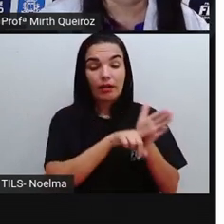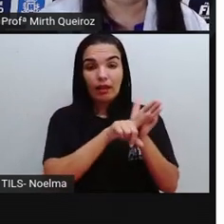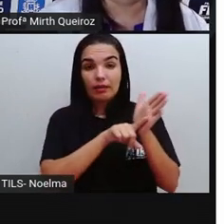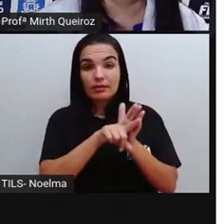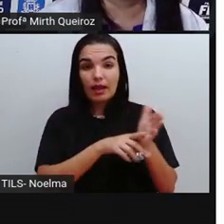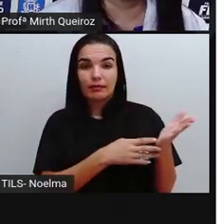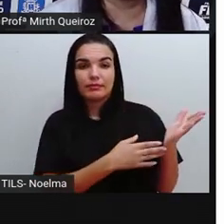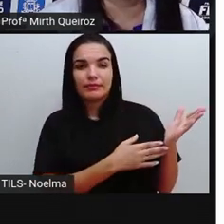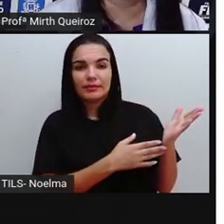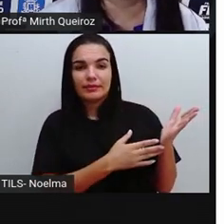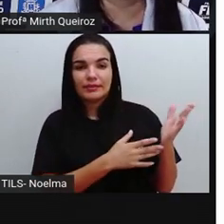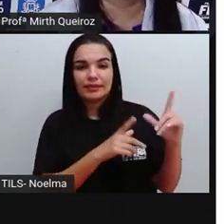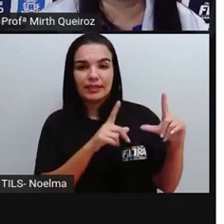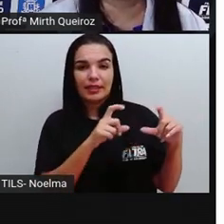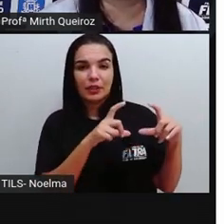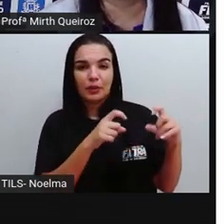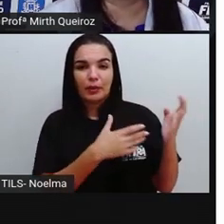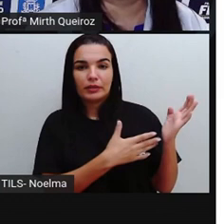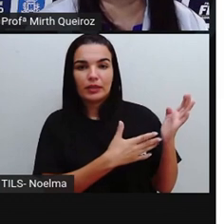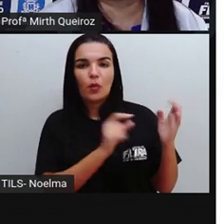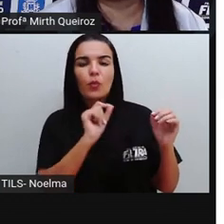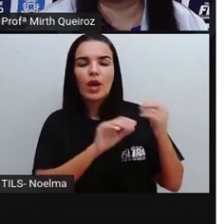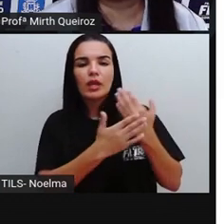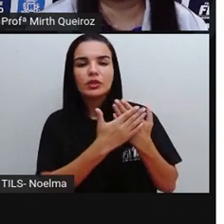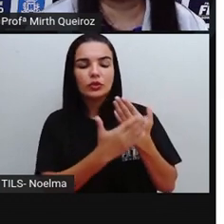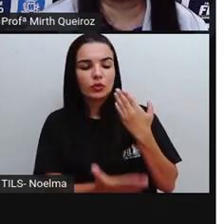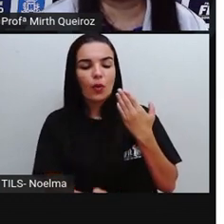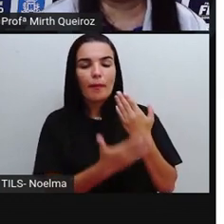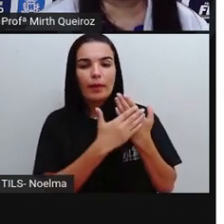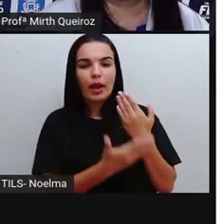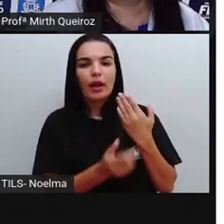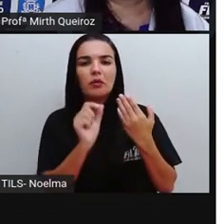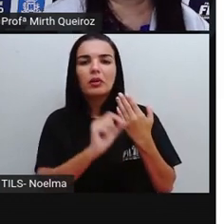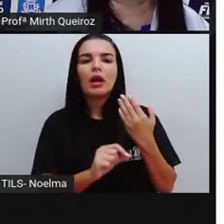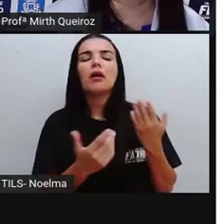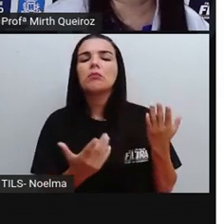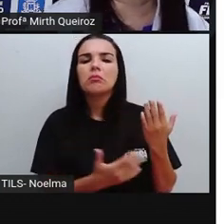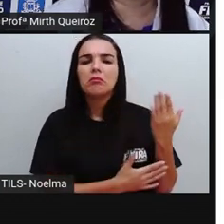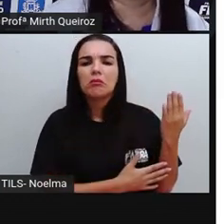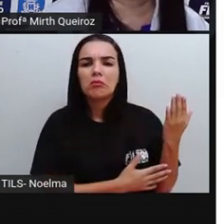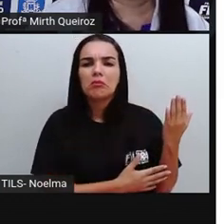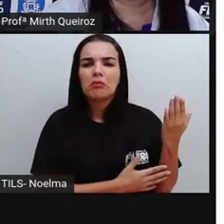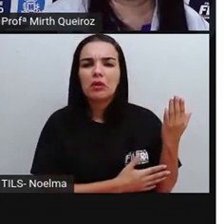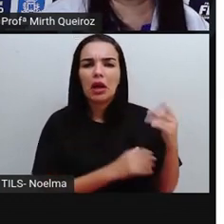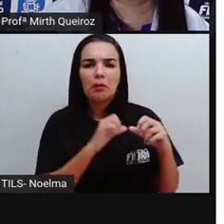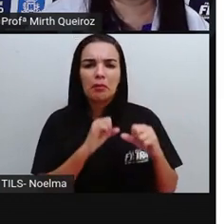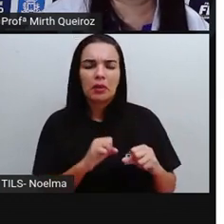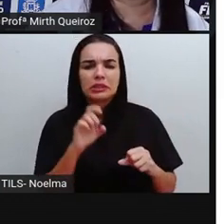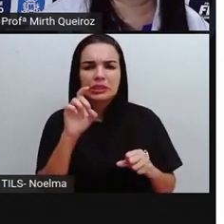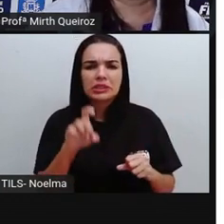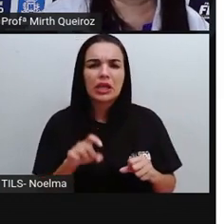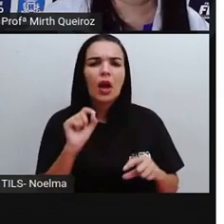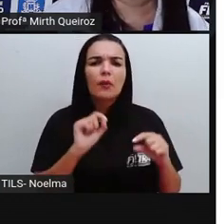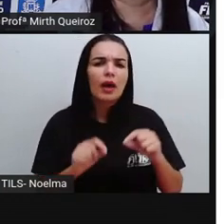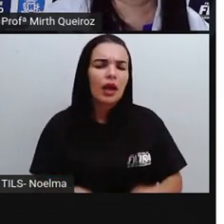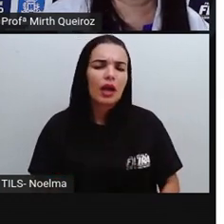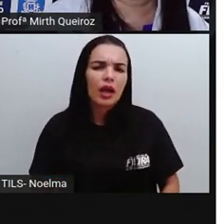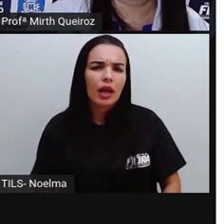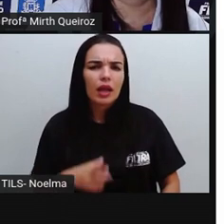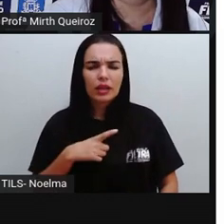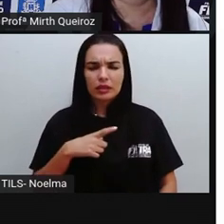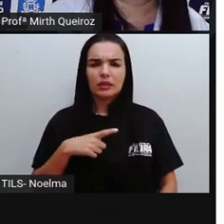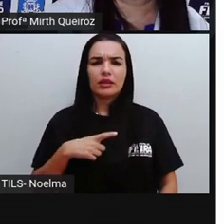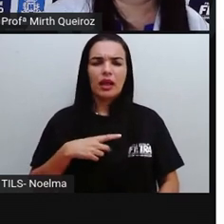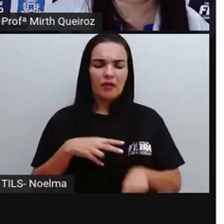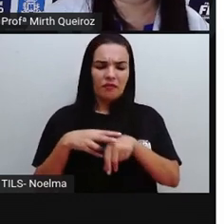essa imagem pela sombra, o que seria? Nós diríamos que se eu visse a parede